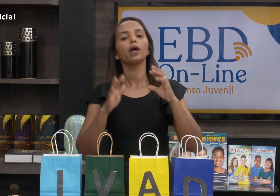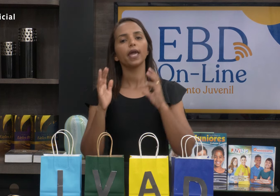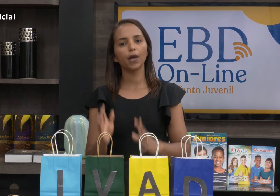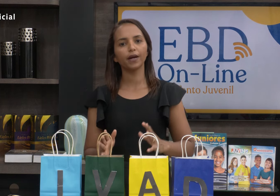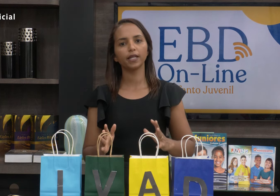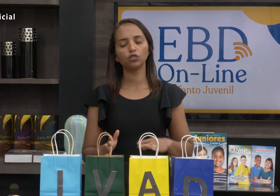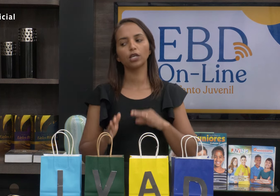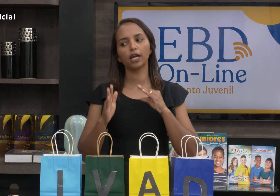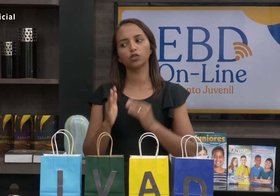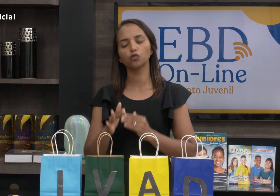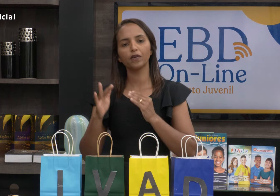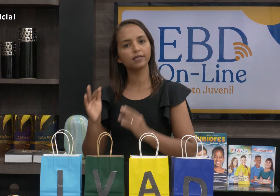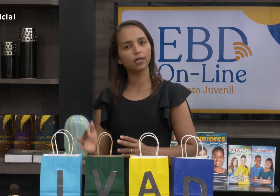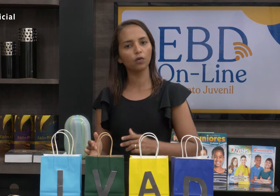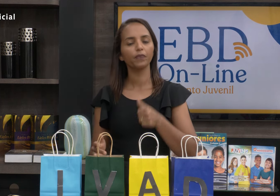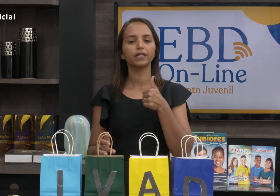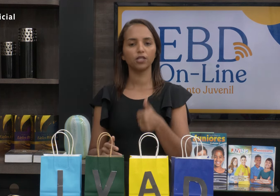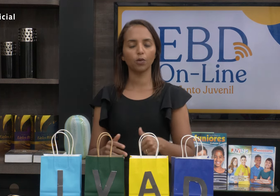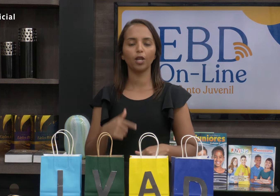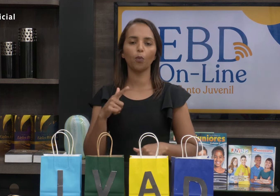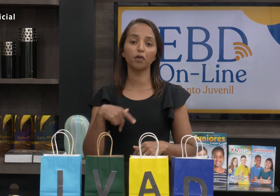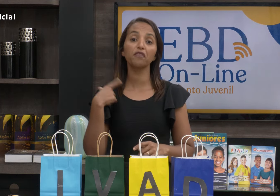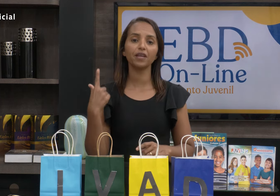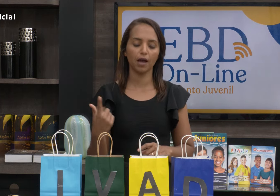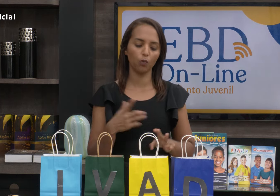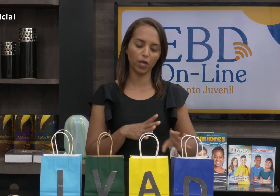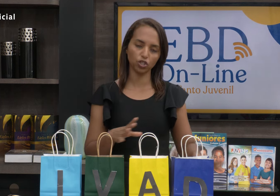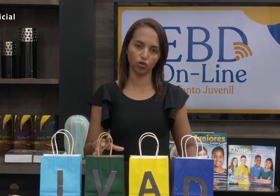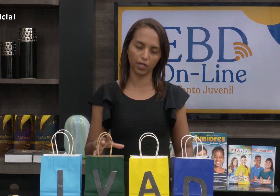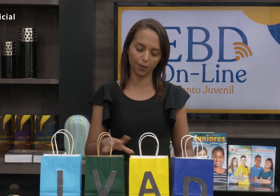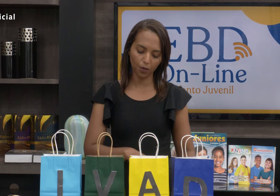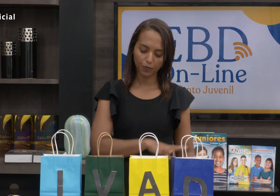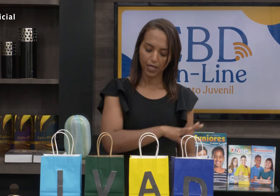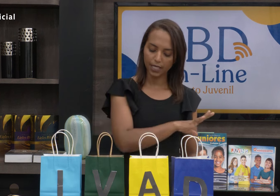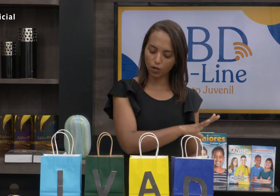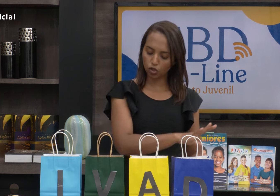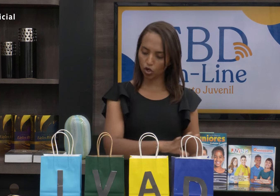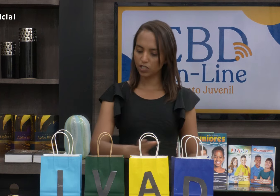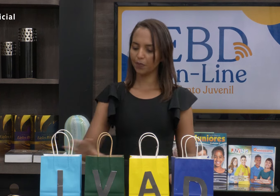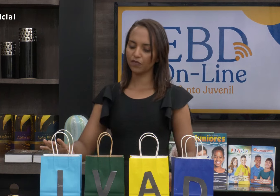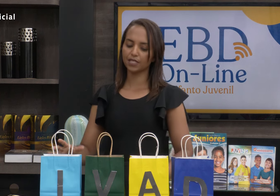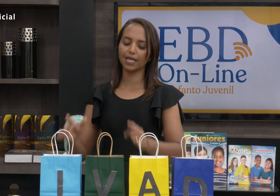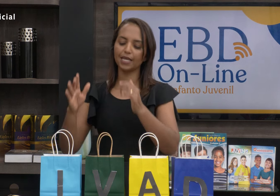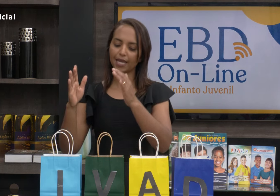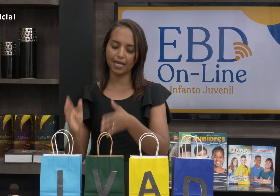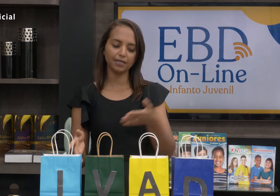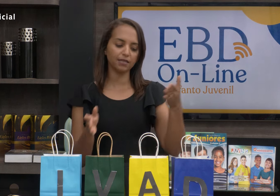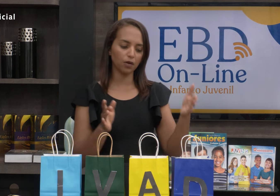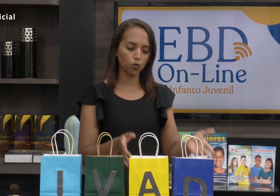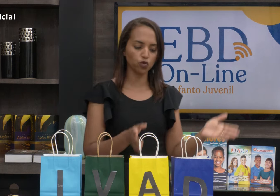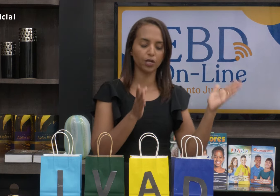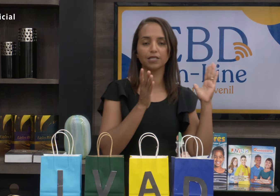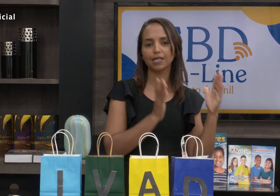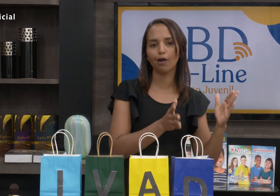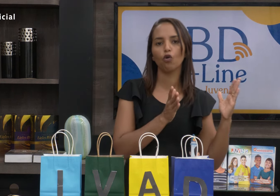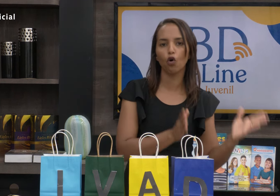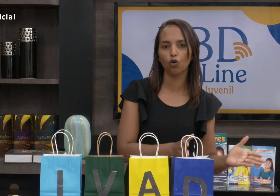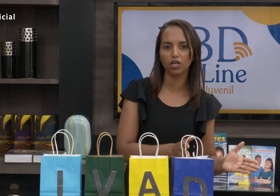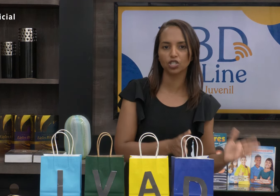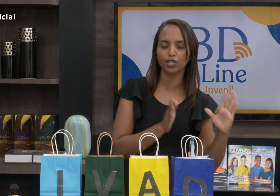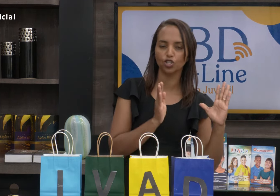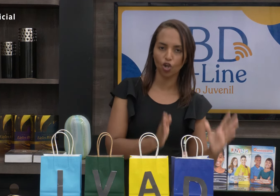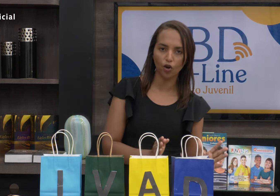Então, eu acredito que a questão do versículo seja melhor para o final da história, tá bom? E eu trouxe para você aqui esses recursos das